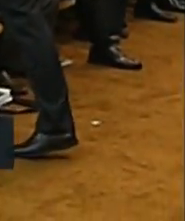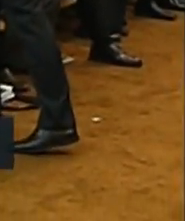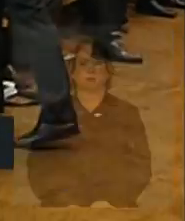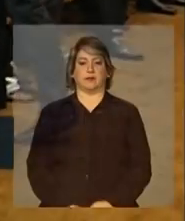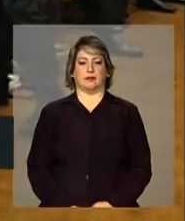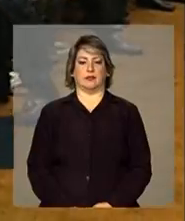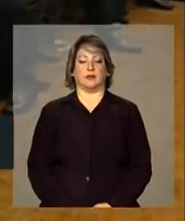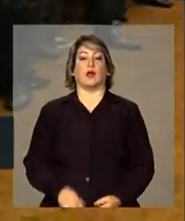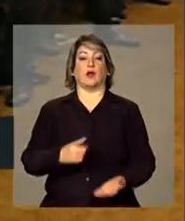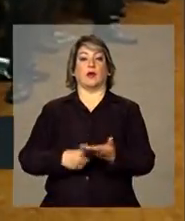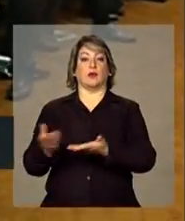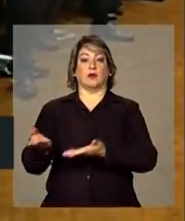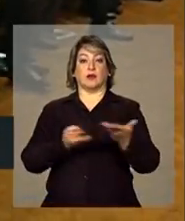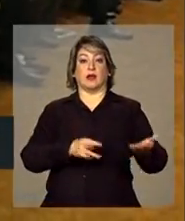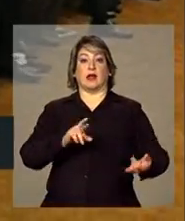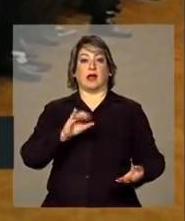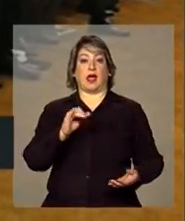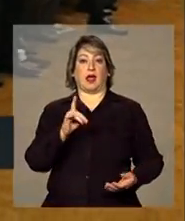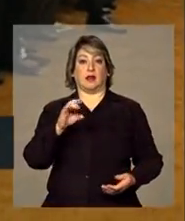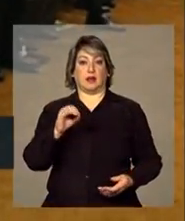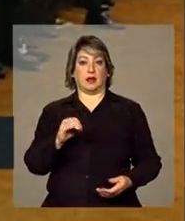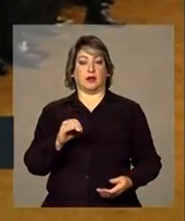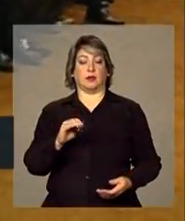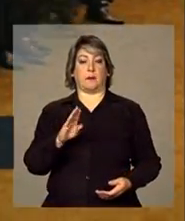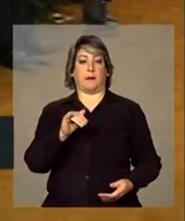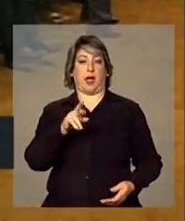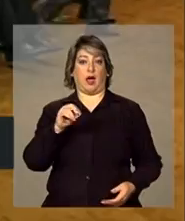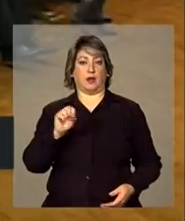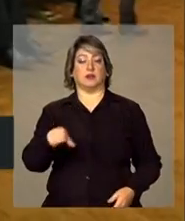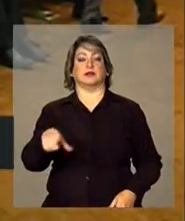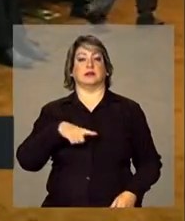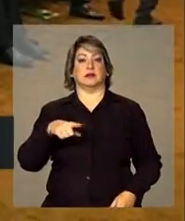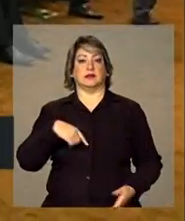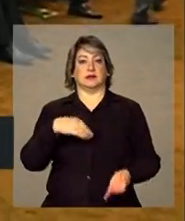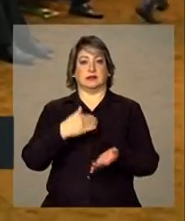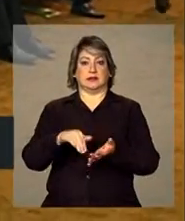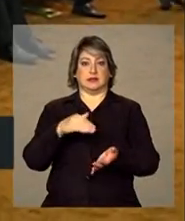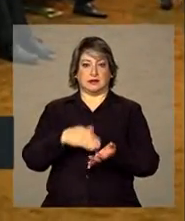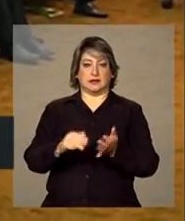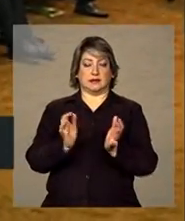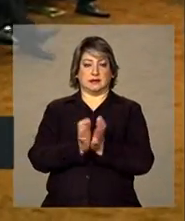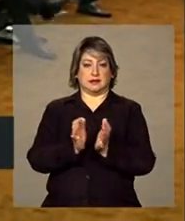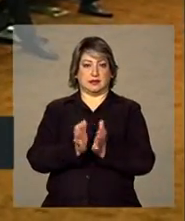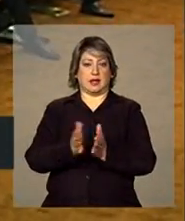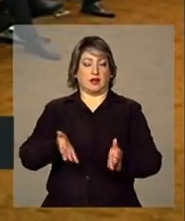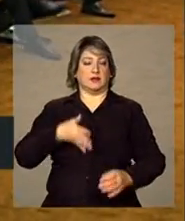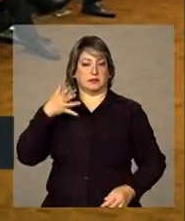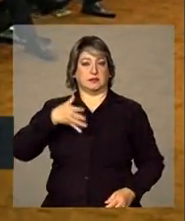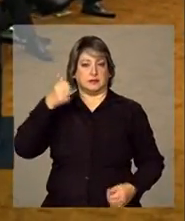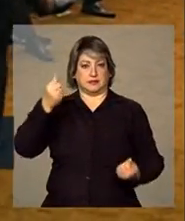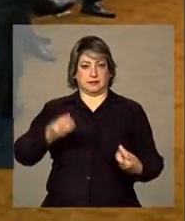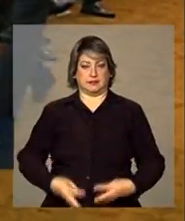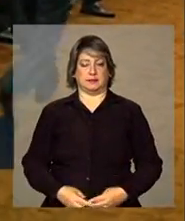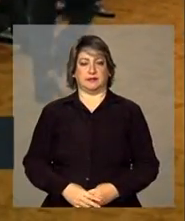Convidamos o doutor Ricardo Paes de Barros, secretário de Ações Estratégicas da SAE, para fazer uso da palavra.